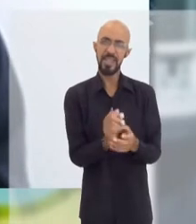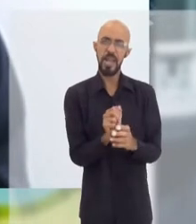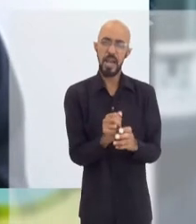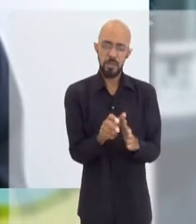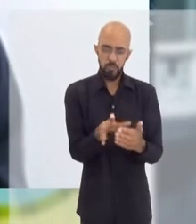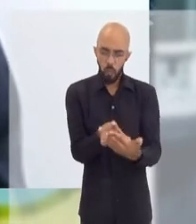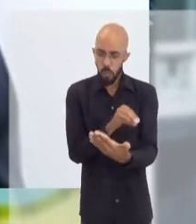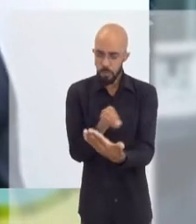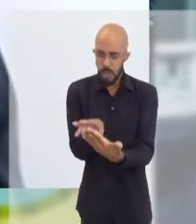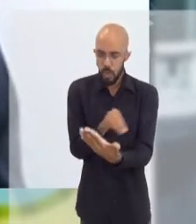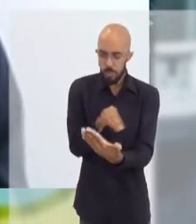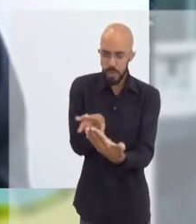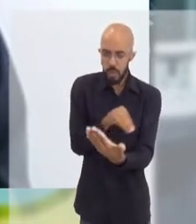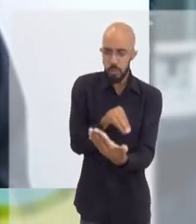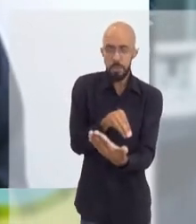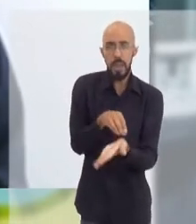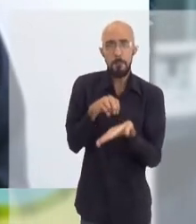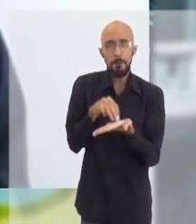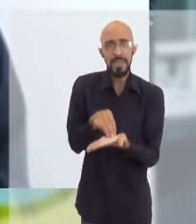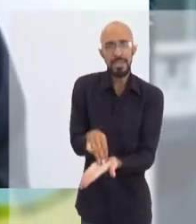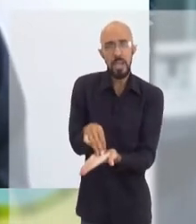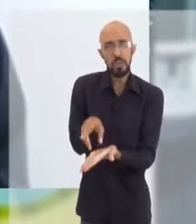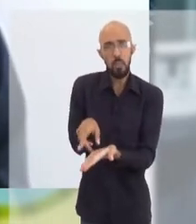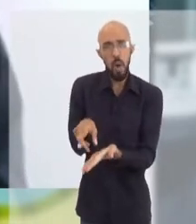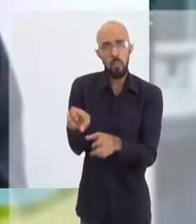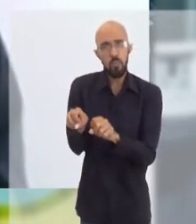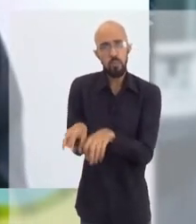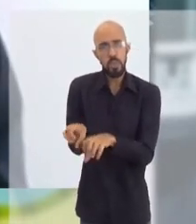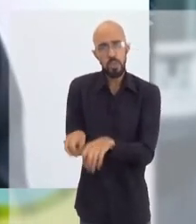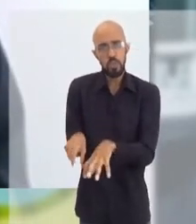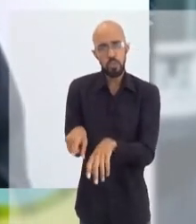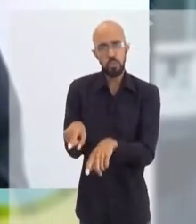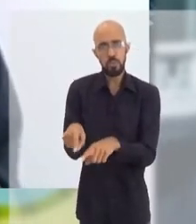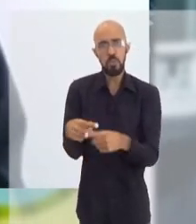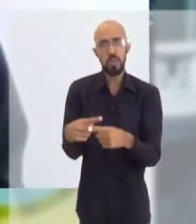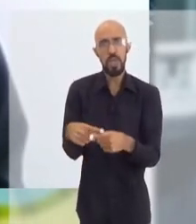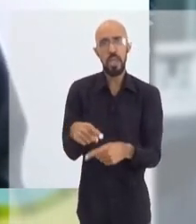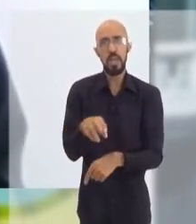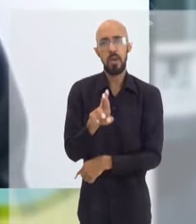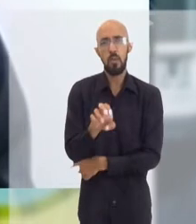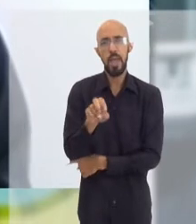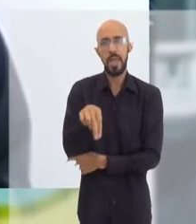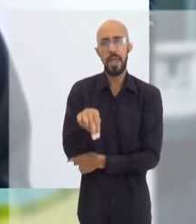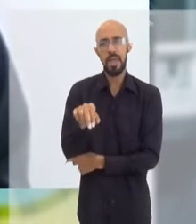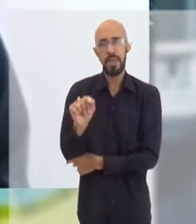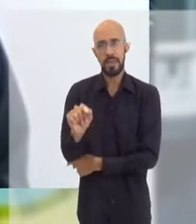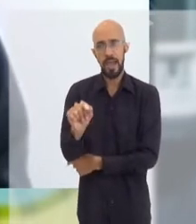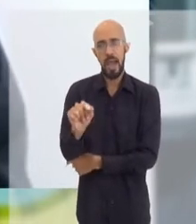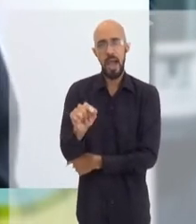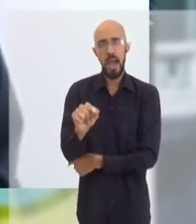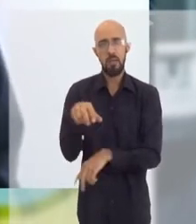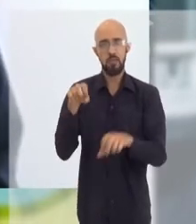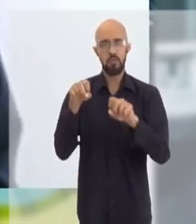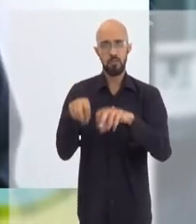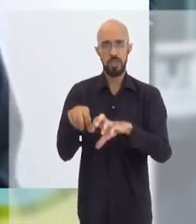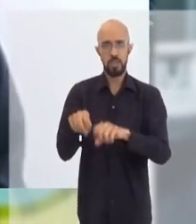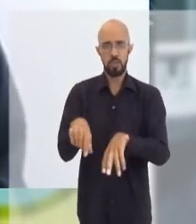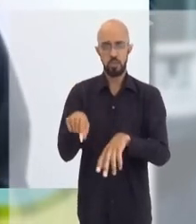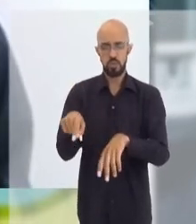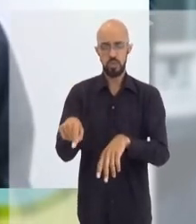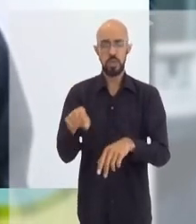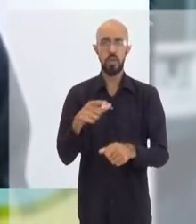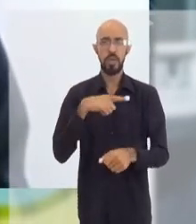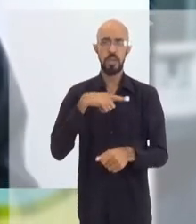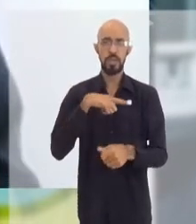mínima da mensagem viral, lembrar que o coronavírus é um RNA vírus, então o vírus inteiro é uma